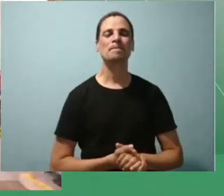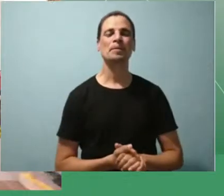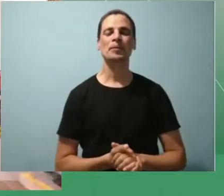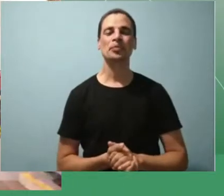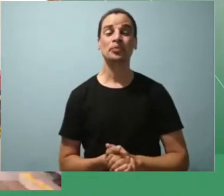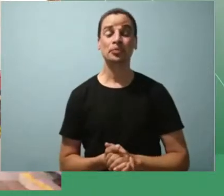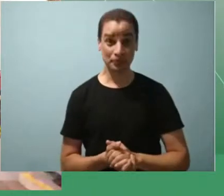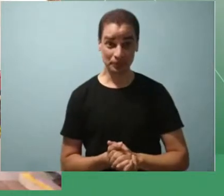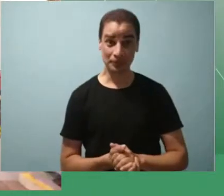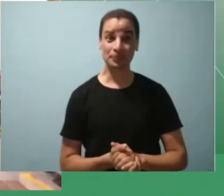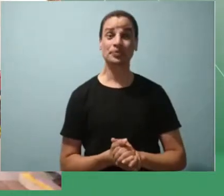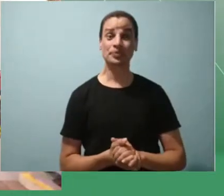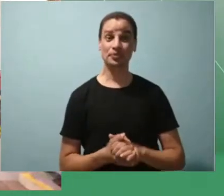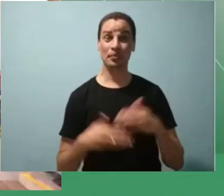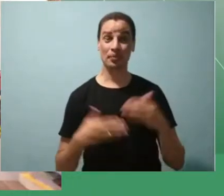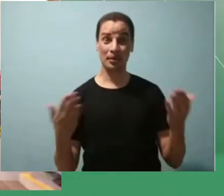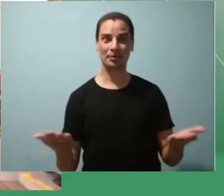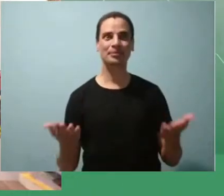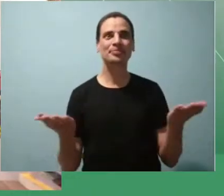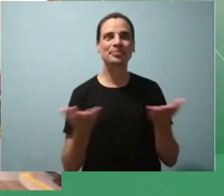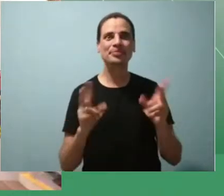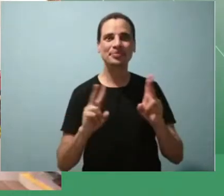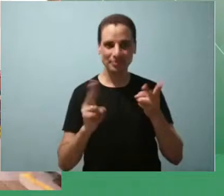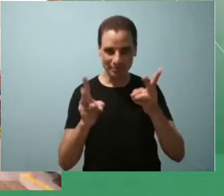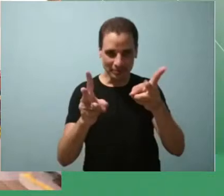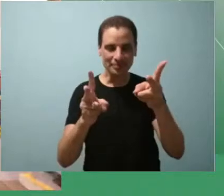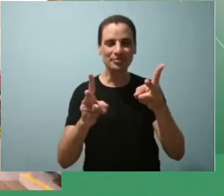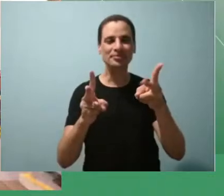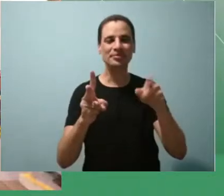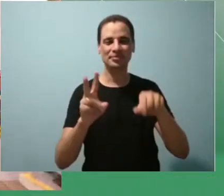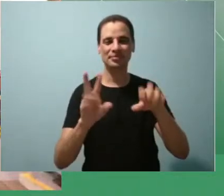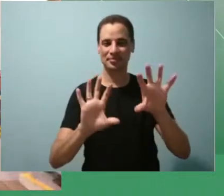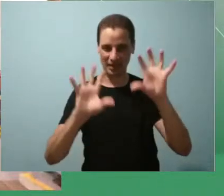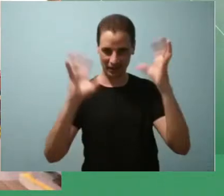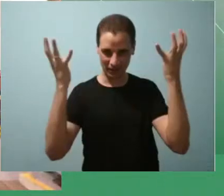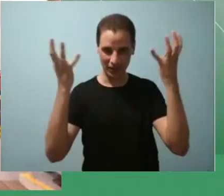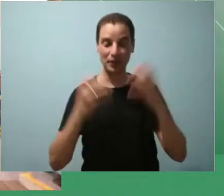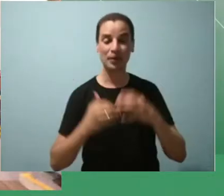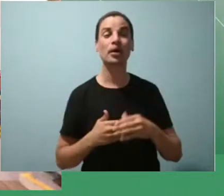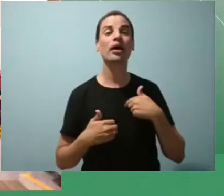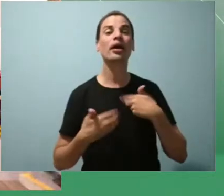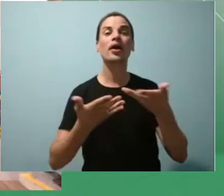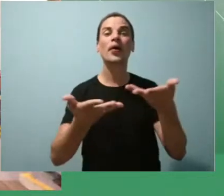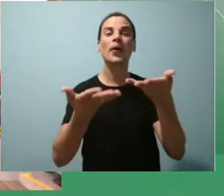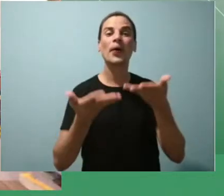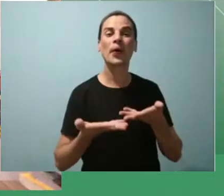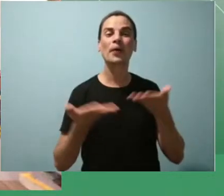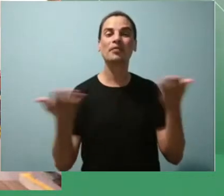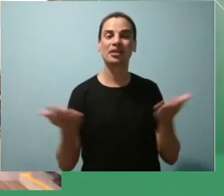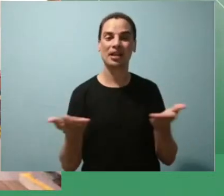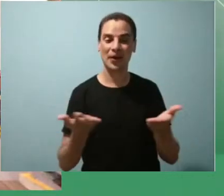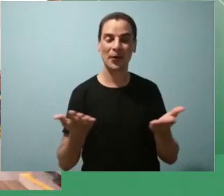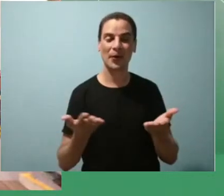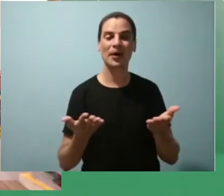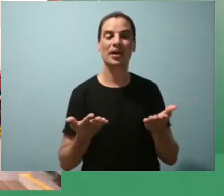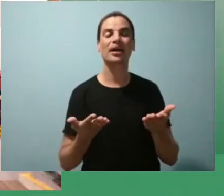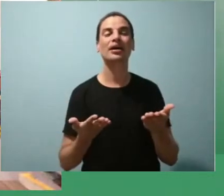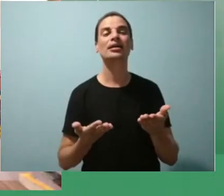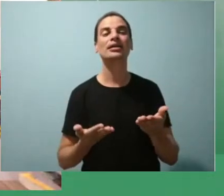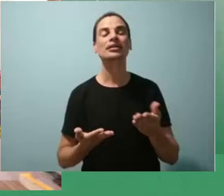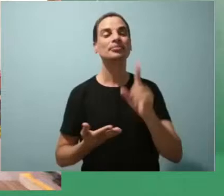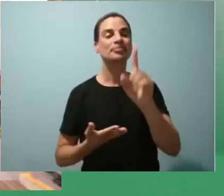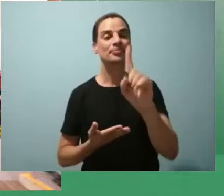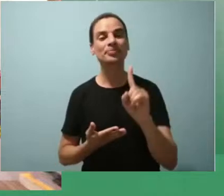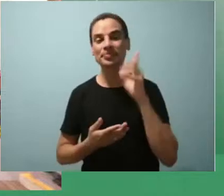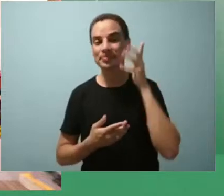então dando sequência ao nosso evento eu vou convidar agora eu vou passar a palavra para